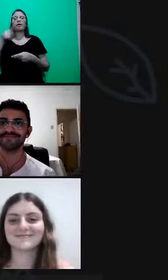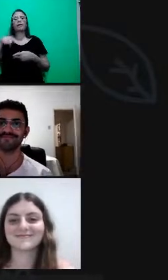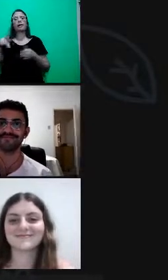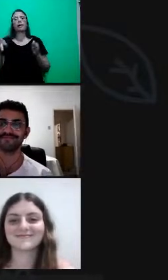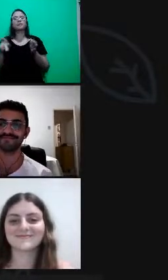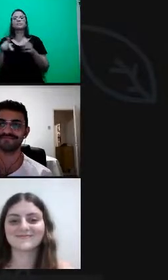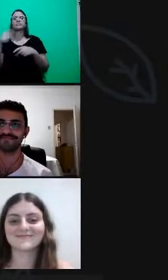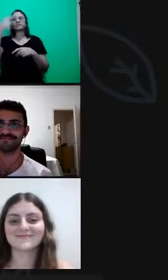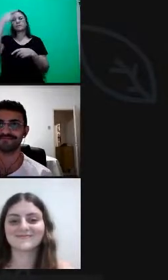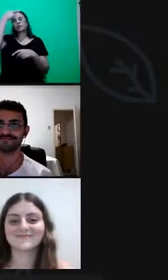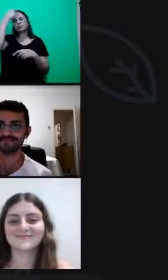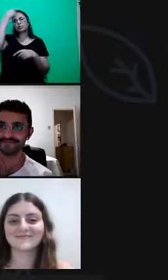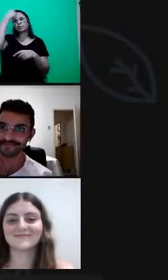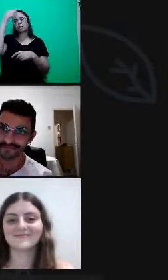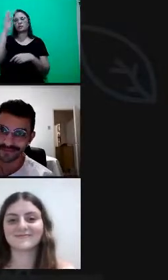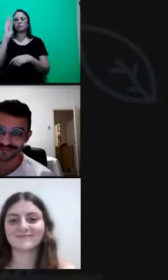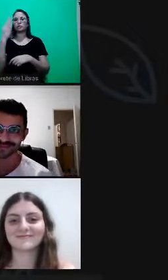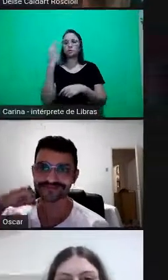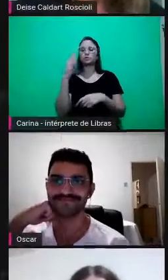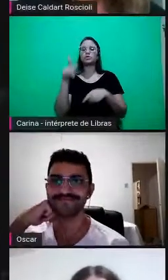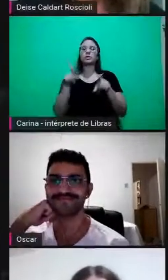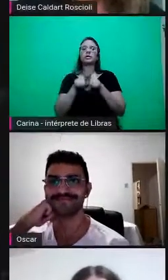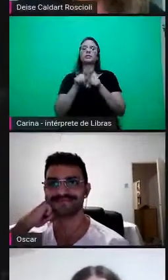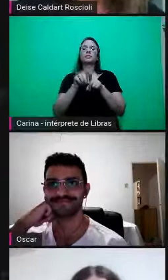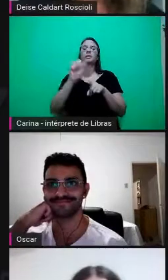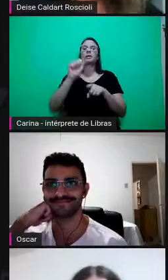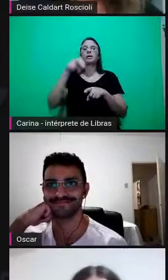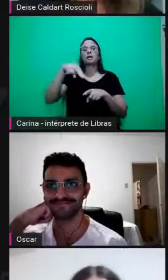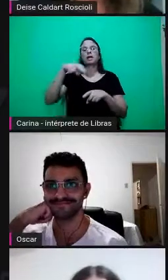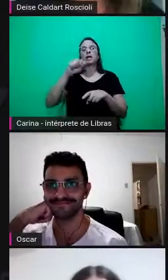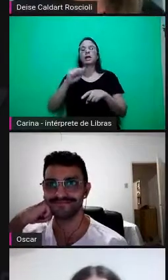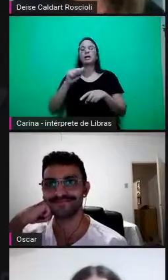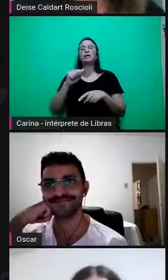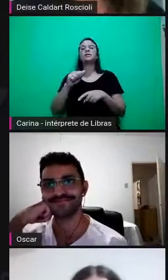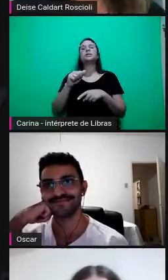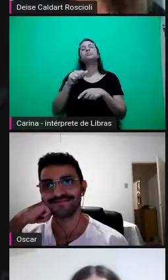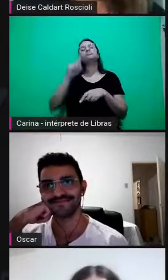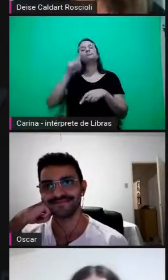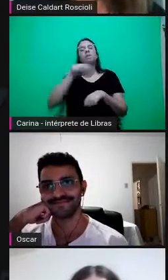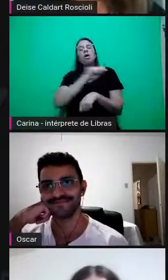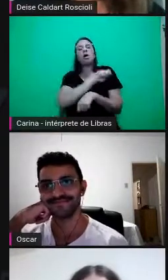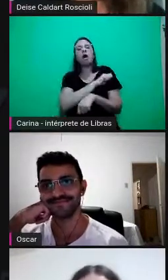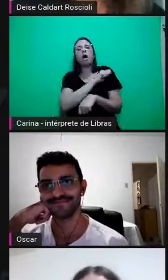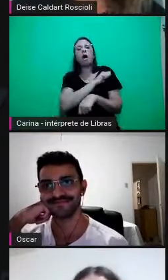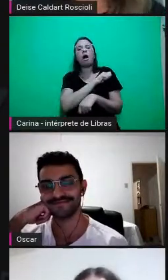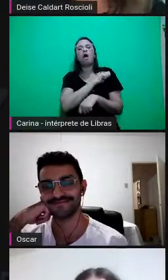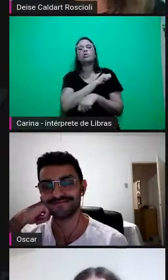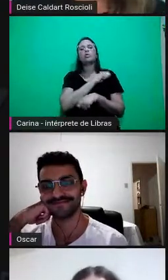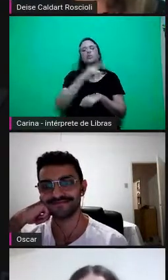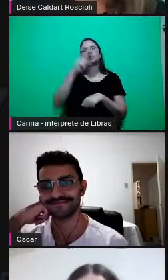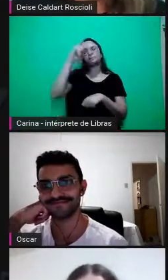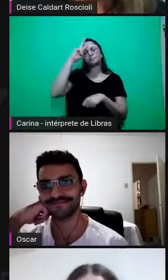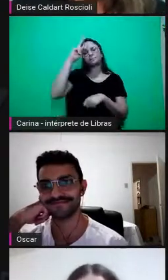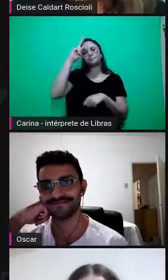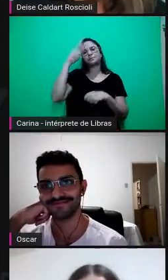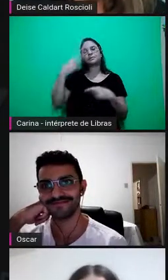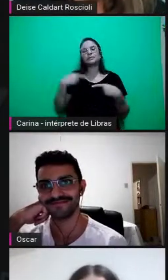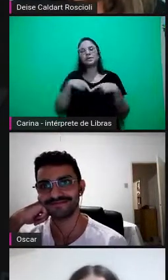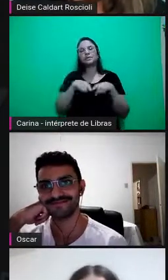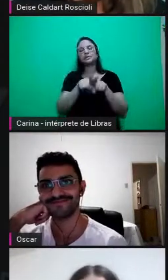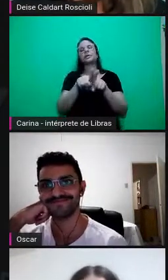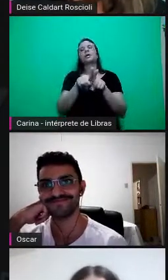que é estudante do segundo ano do curso técnico em manutenção e suporte a informática integrado ao ensino médio, para conduzirem o